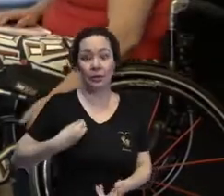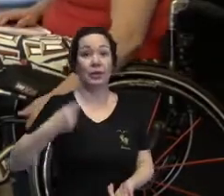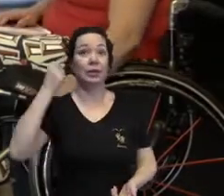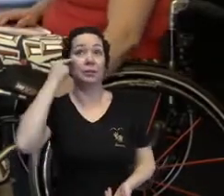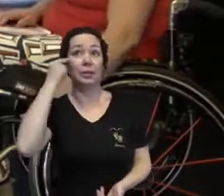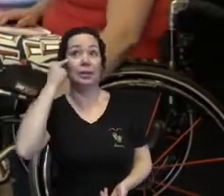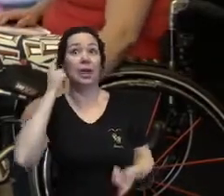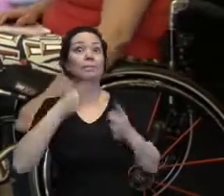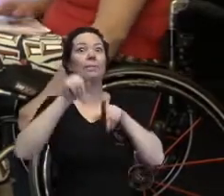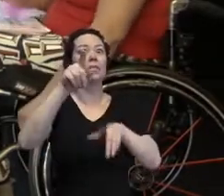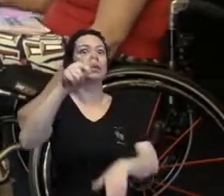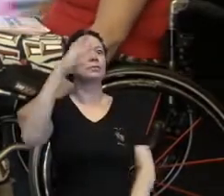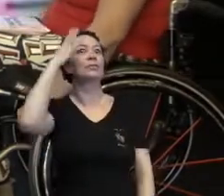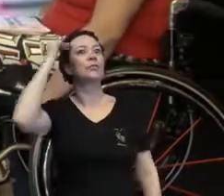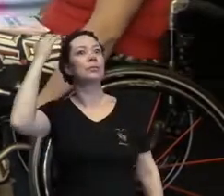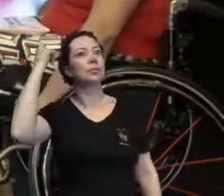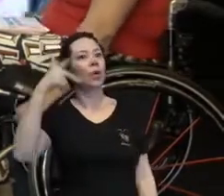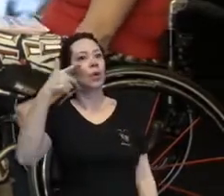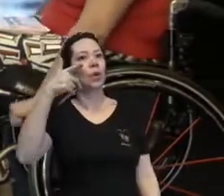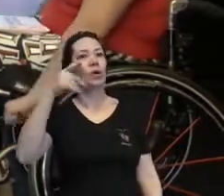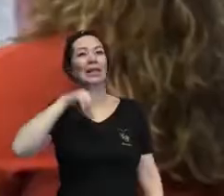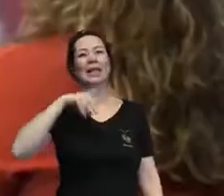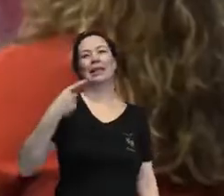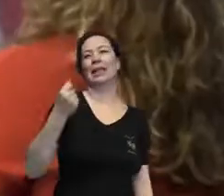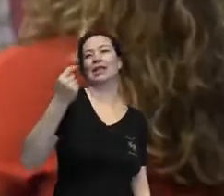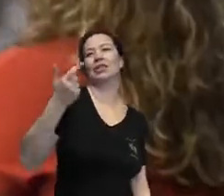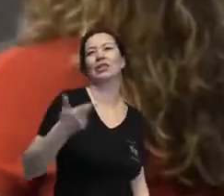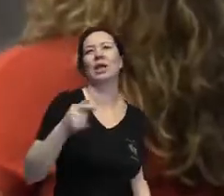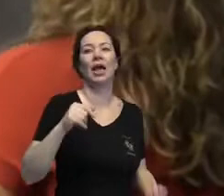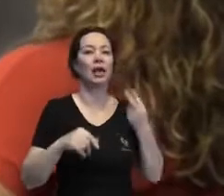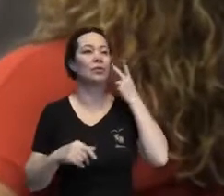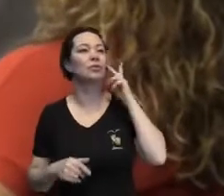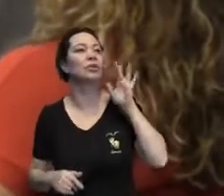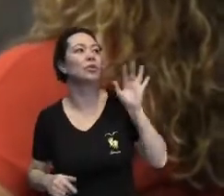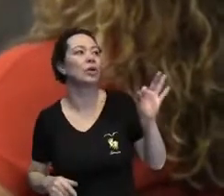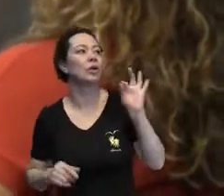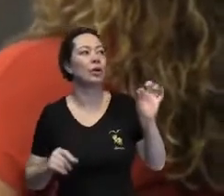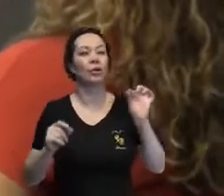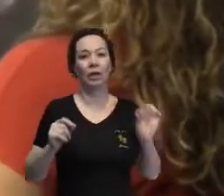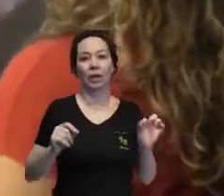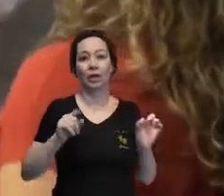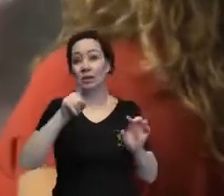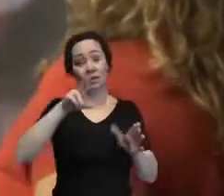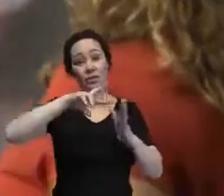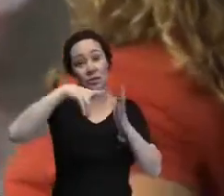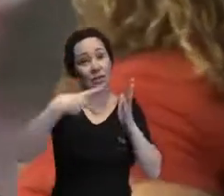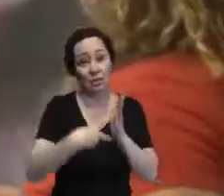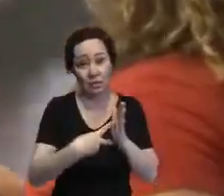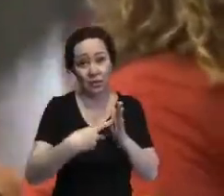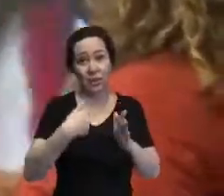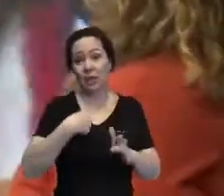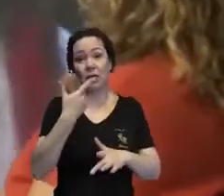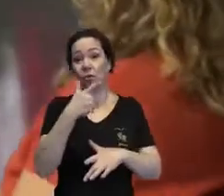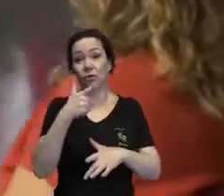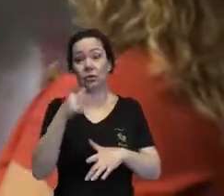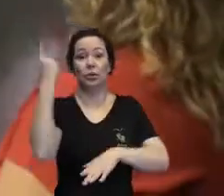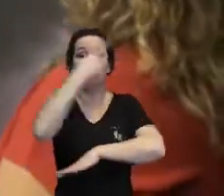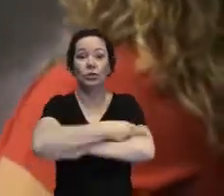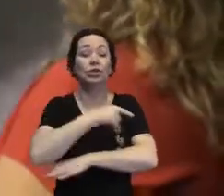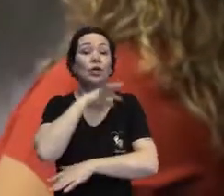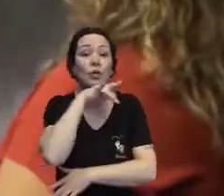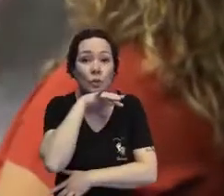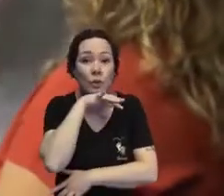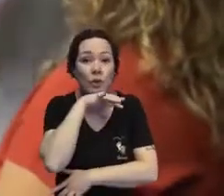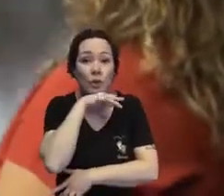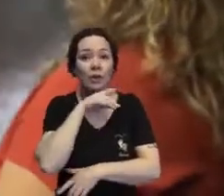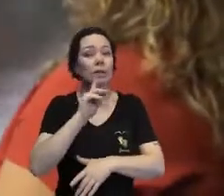nossa, mas ela é famosa, ela tem dinheiro, ela não sei o quê. Isso não quer dizer que eu não tenha dias ruins, isso não quer dizer